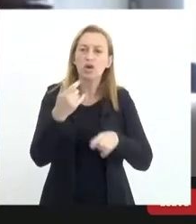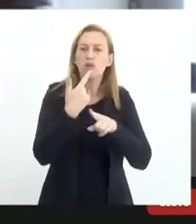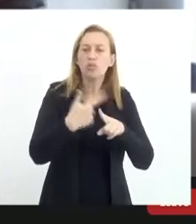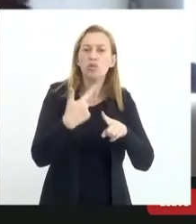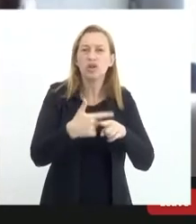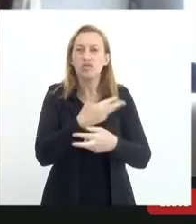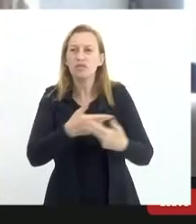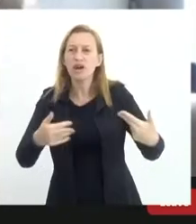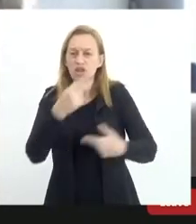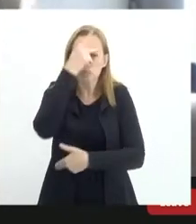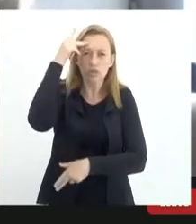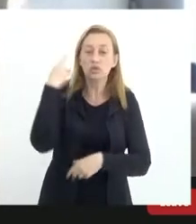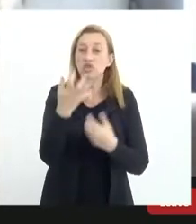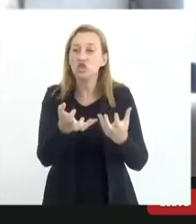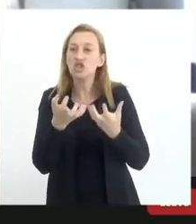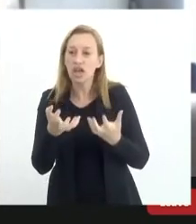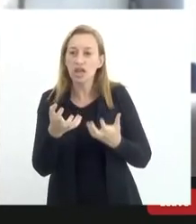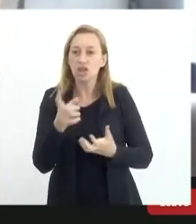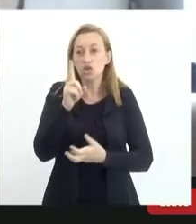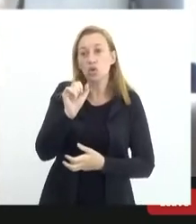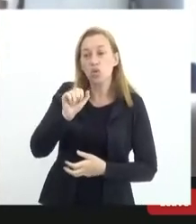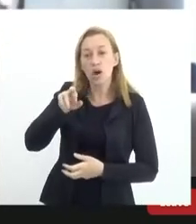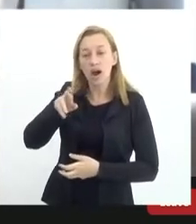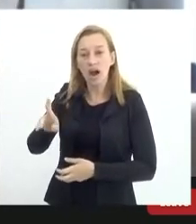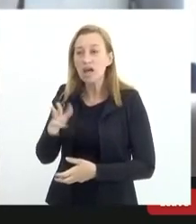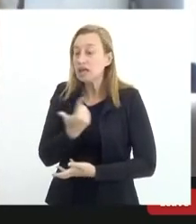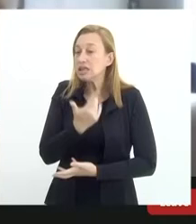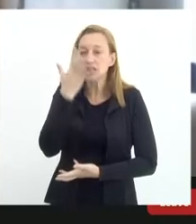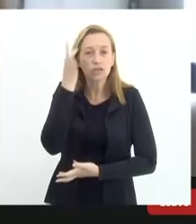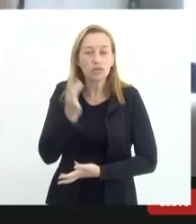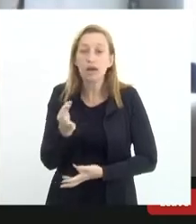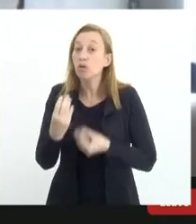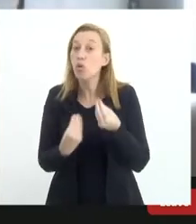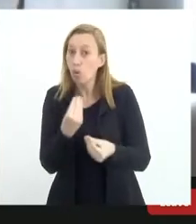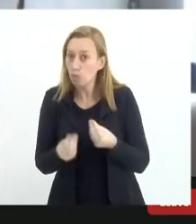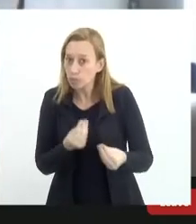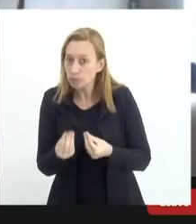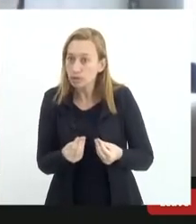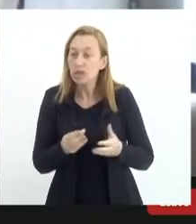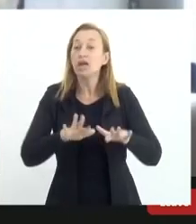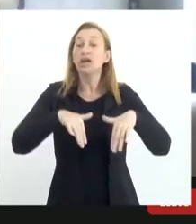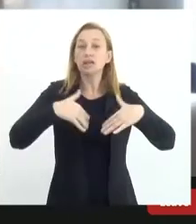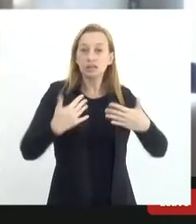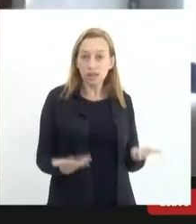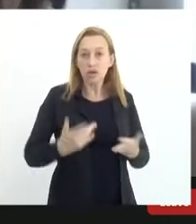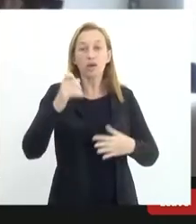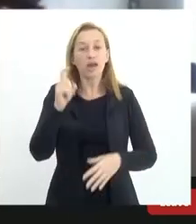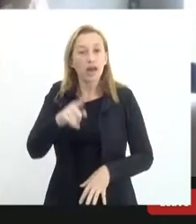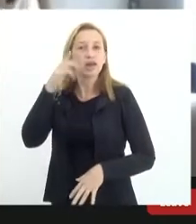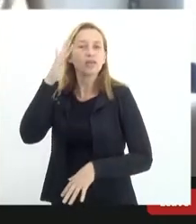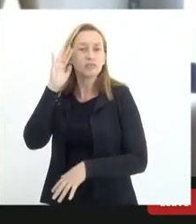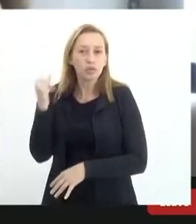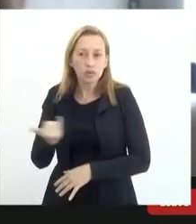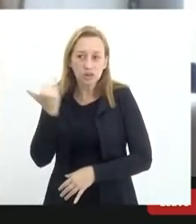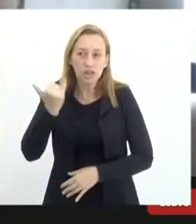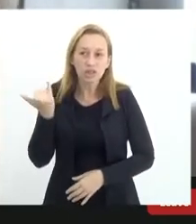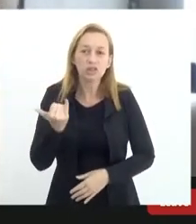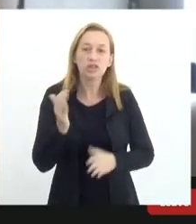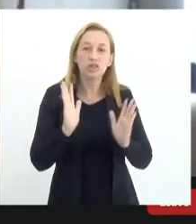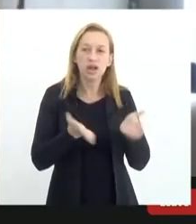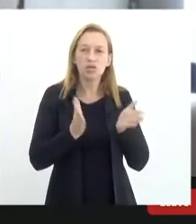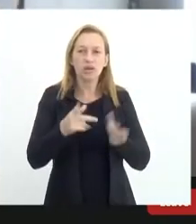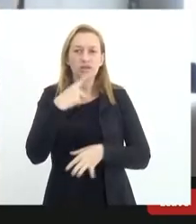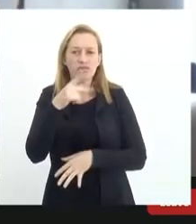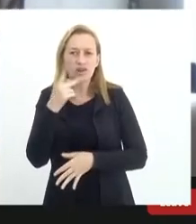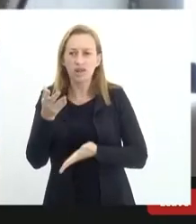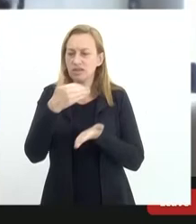pessoas querem doar e não sabem como. Então, é importantíssimo, e agora a fala do